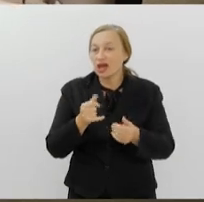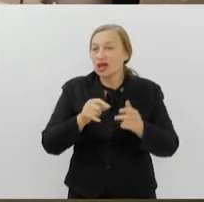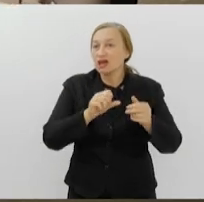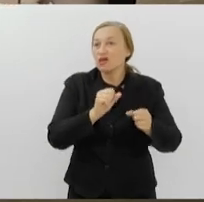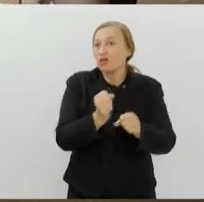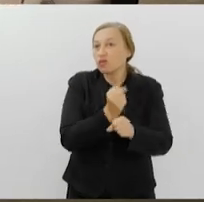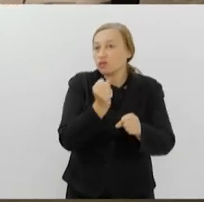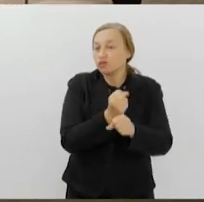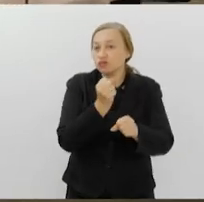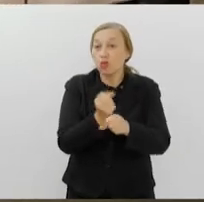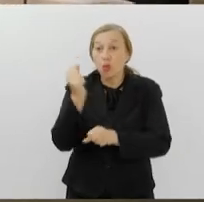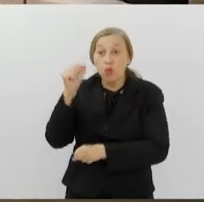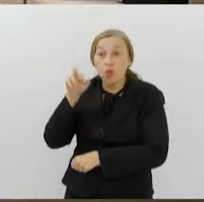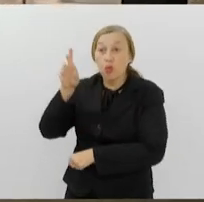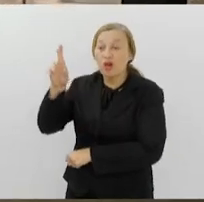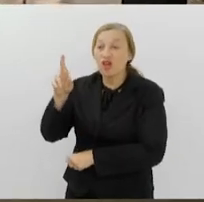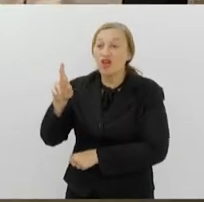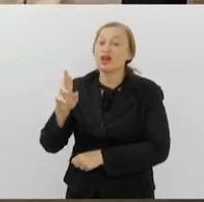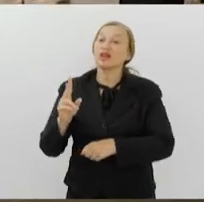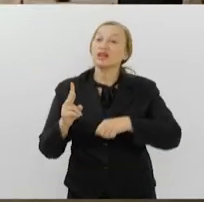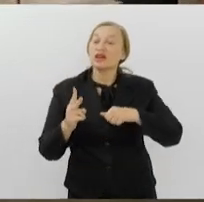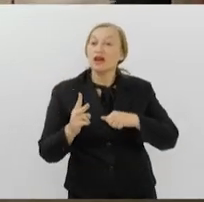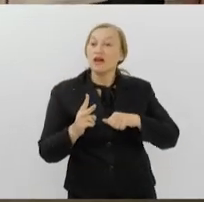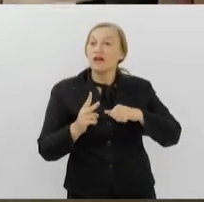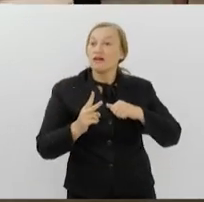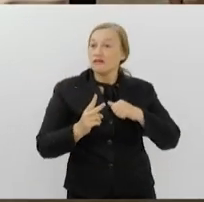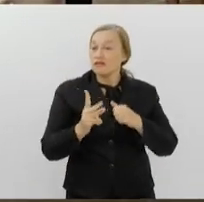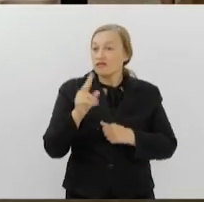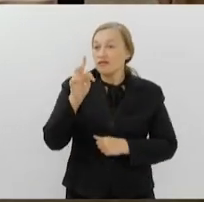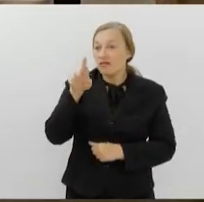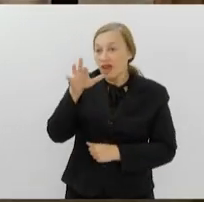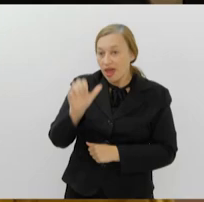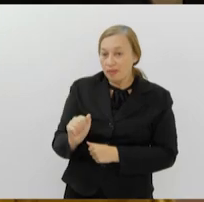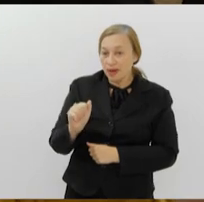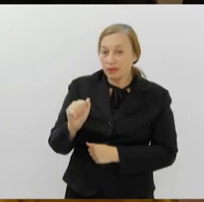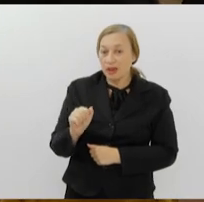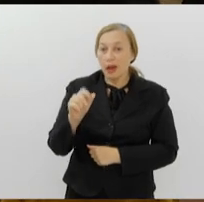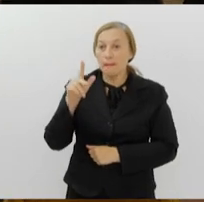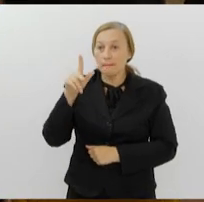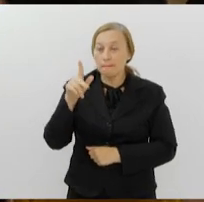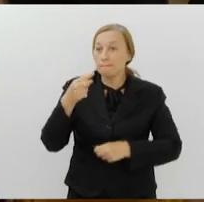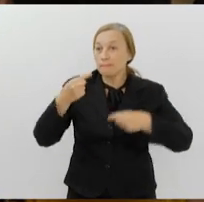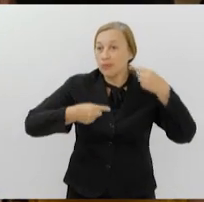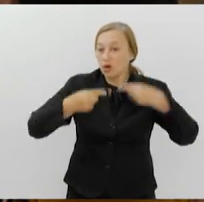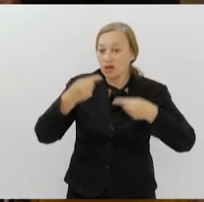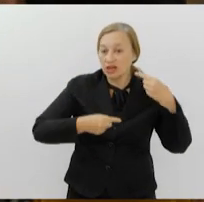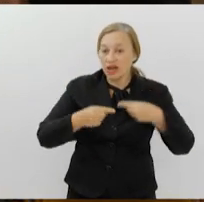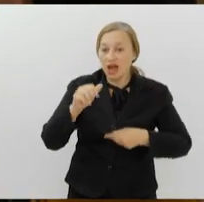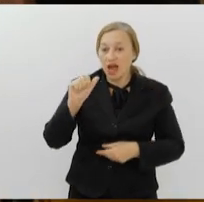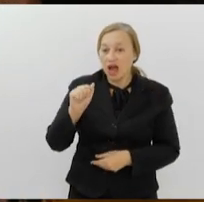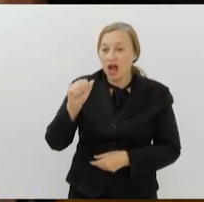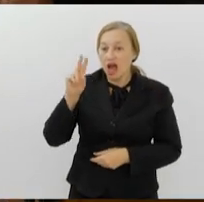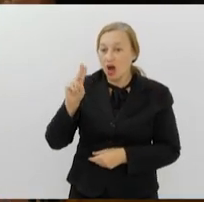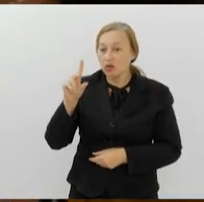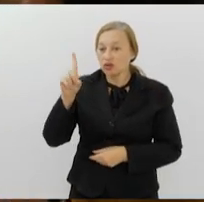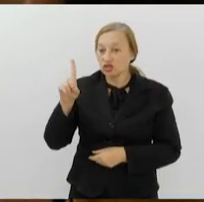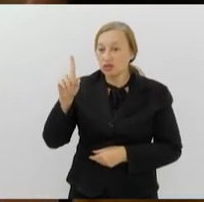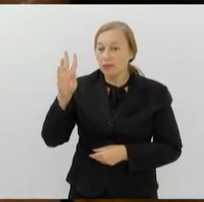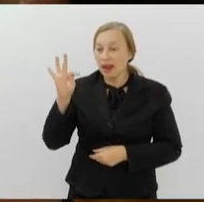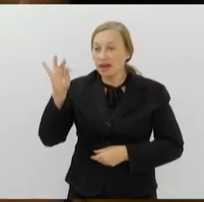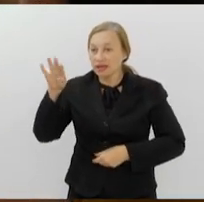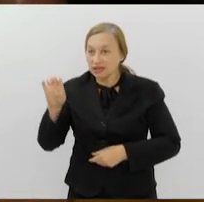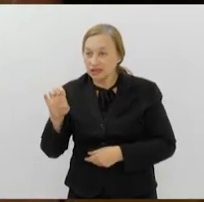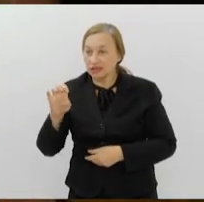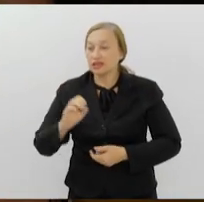refrigeração, através de verbas da Política Nacional Aldir Blanc. Com investimento de R 1,7 milhão, a